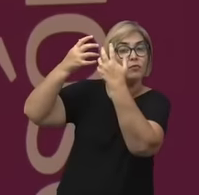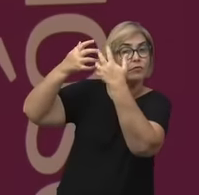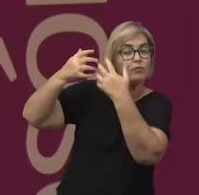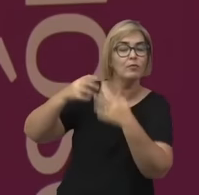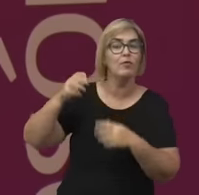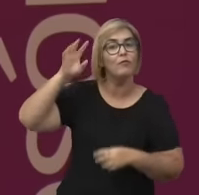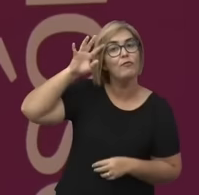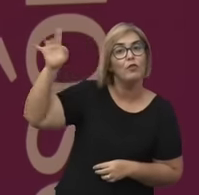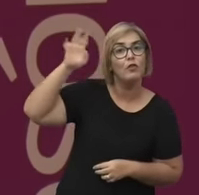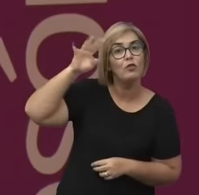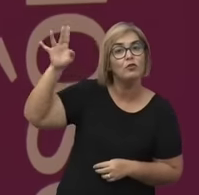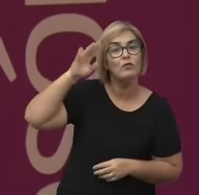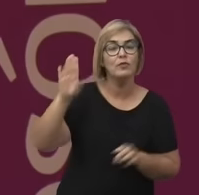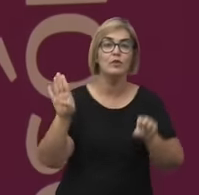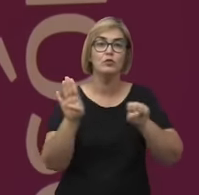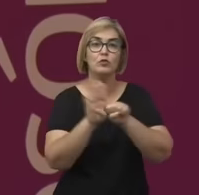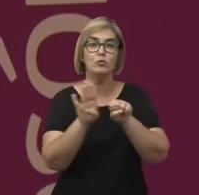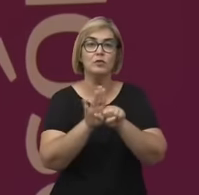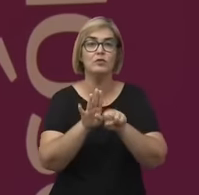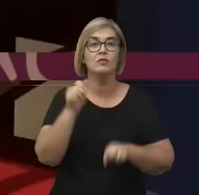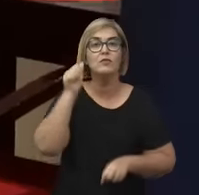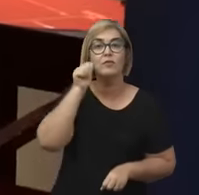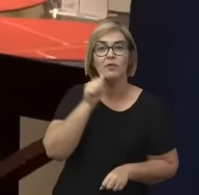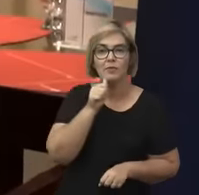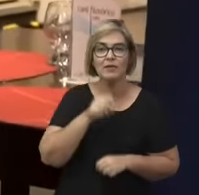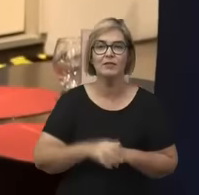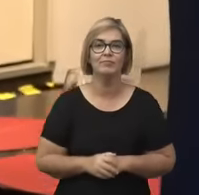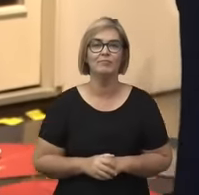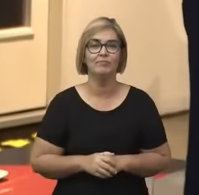Anastácia Pugliese. Por favor, recebam ela com palmas.